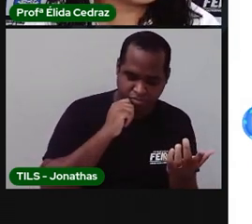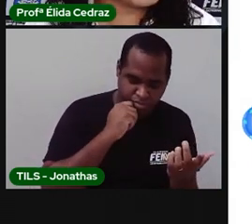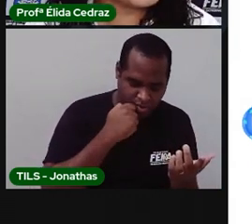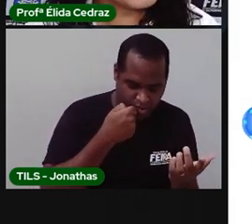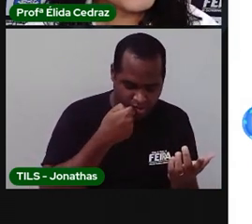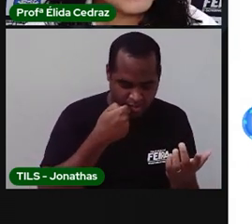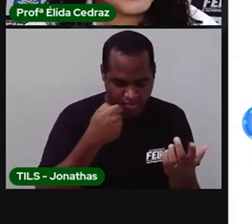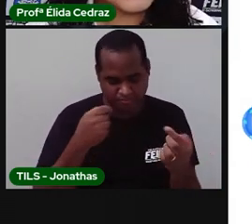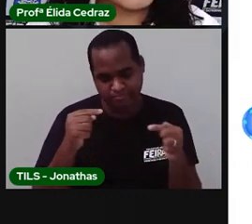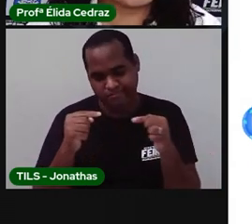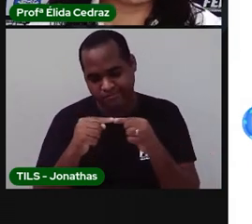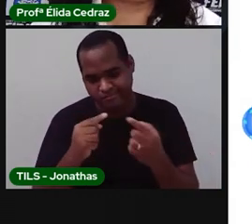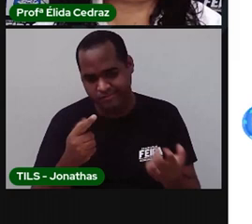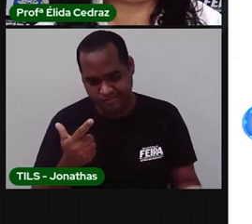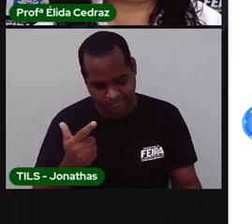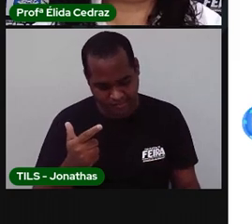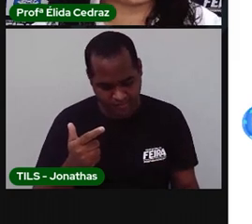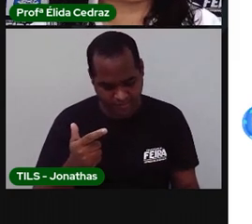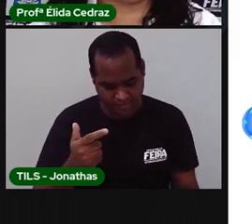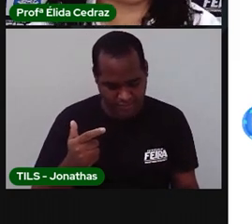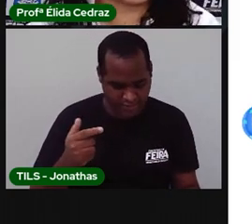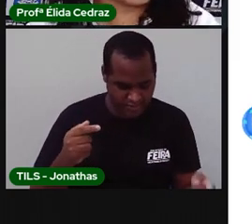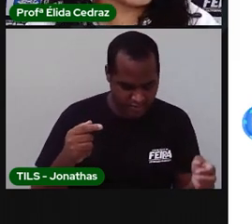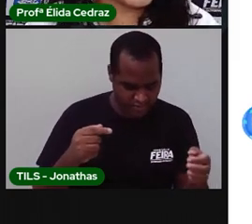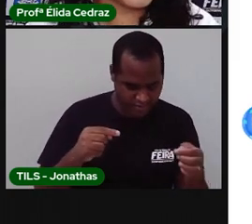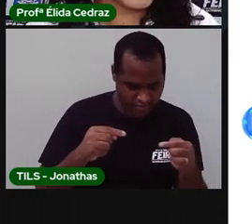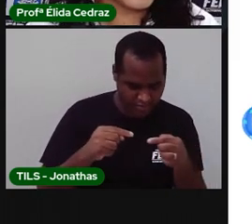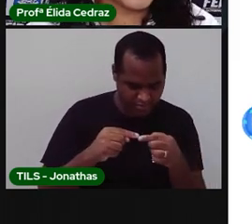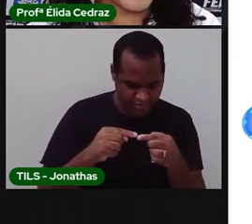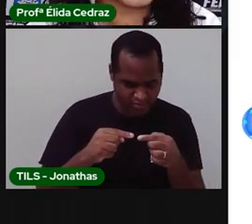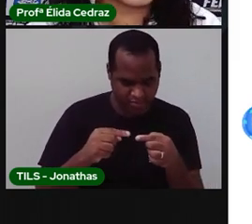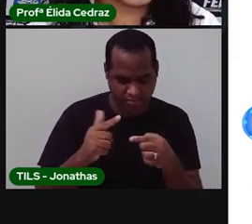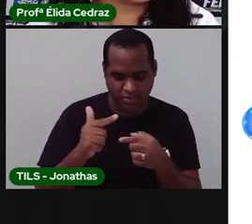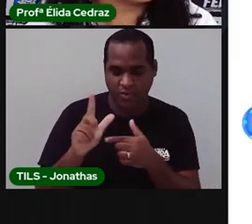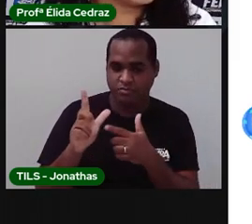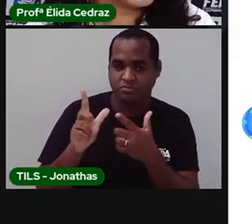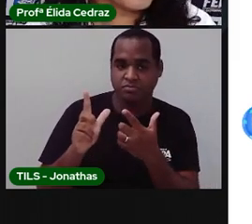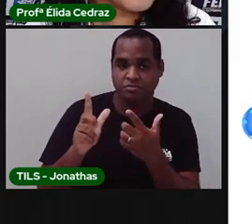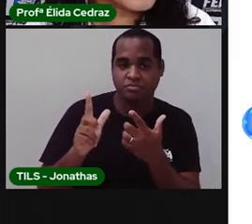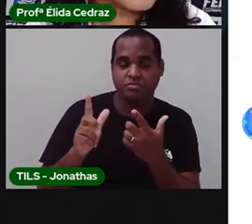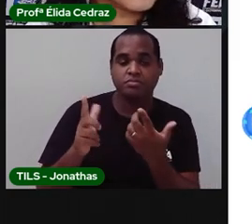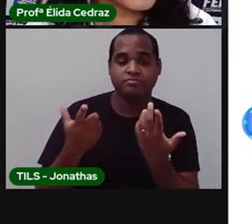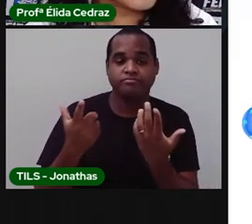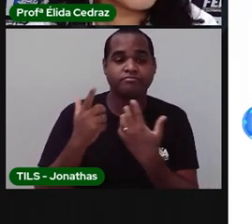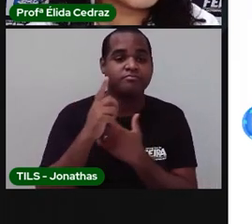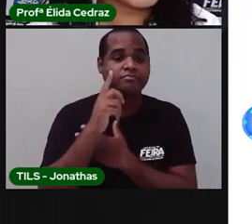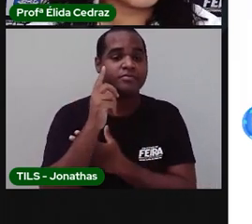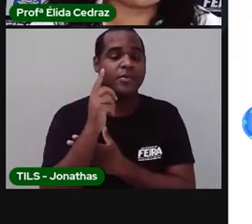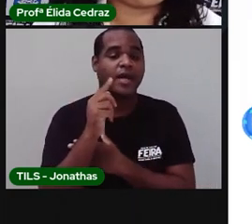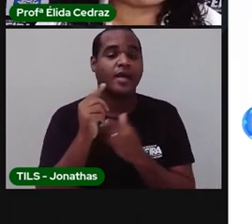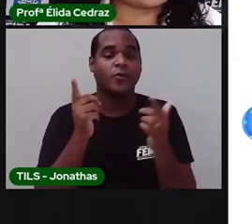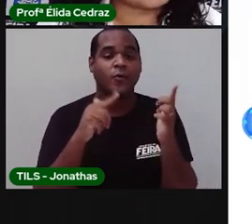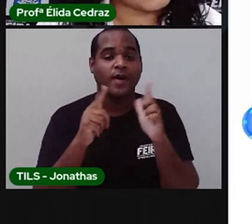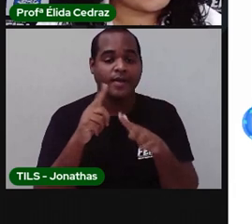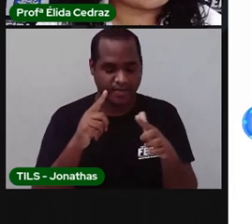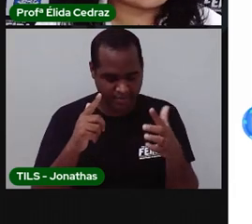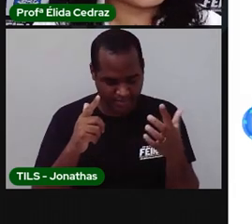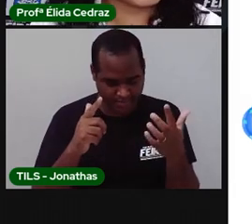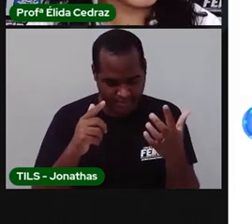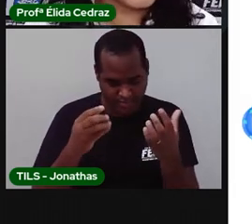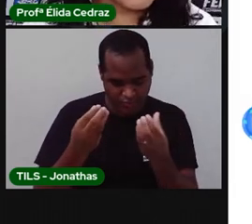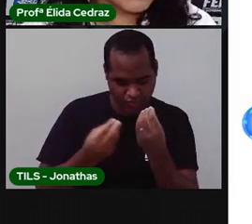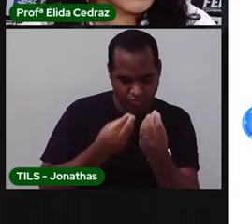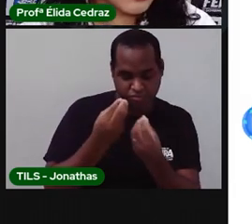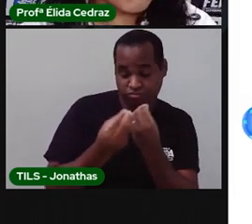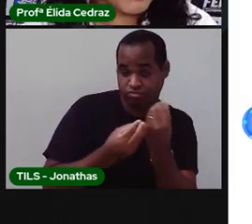onde vende lanches, fica mais fácil. Porque nos outros lugares, todos os outros nomes estão organizados